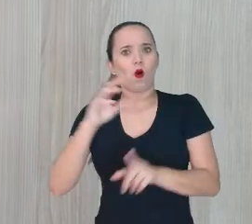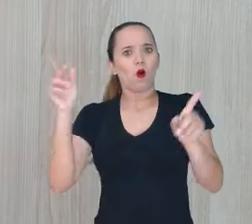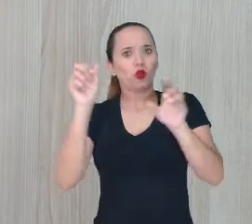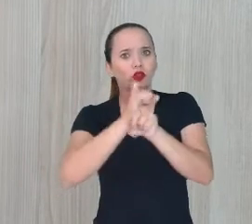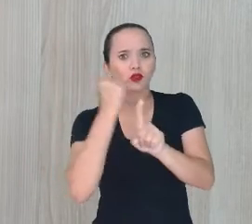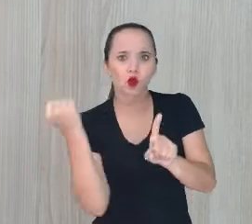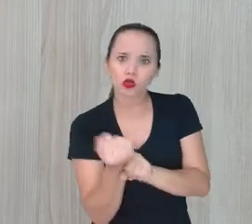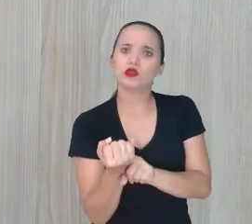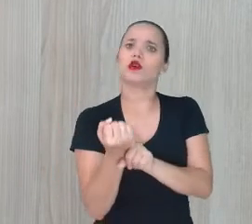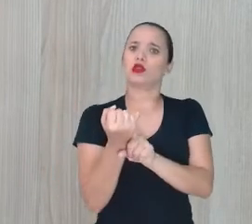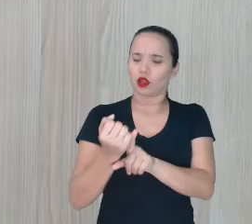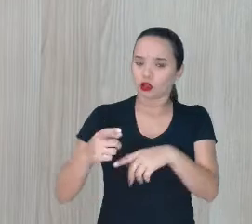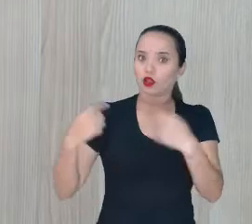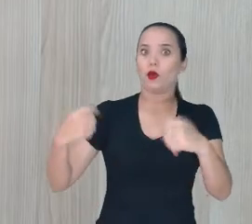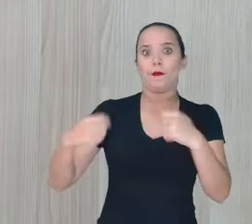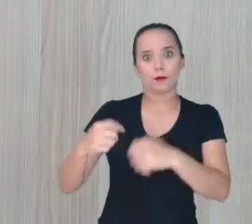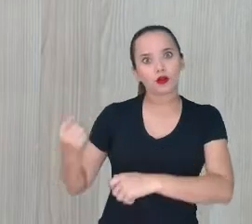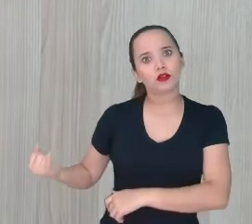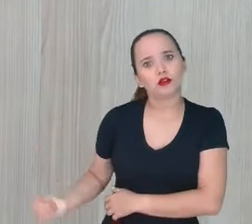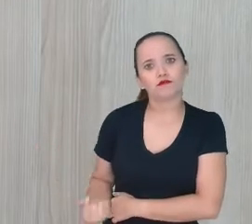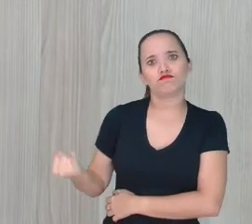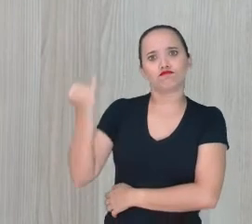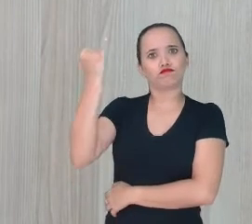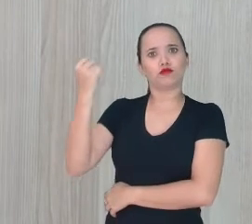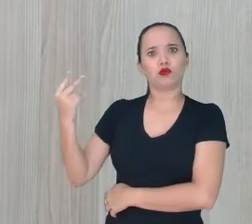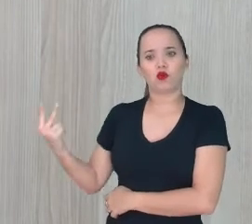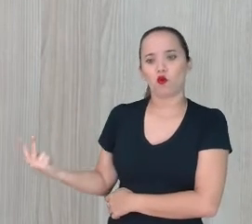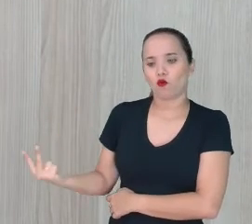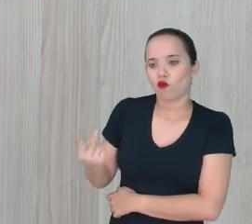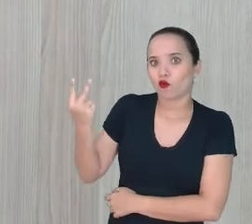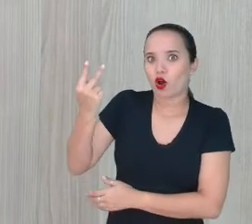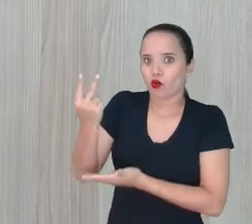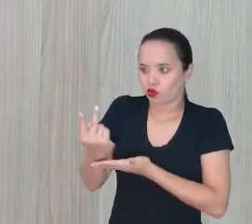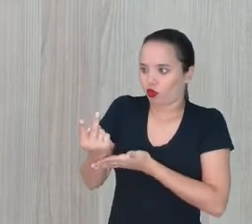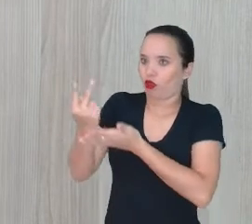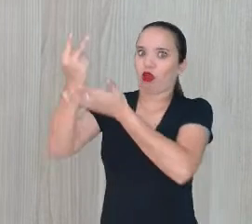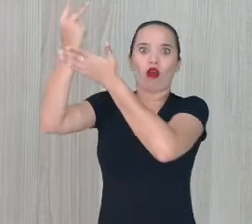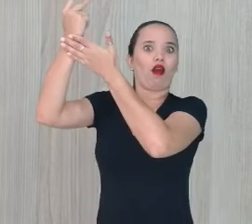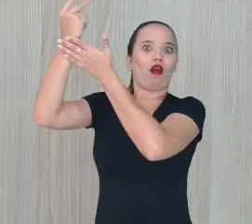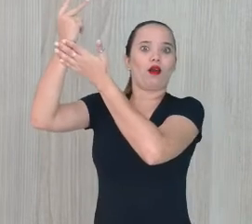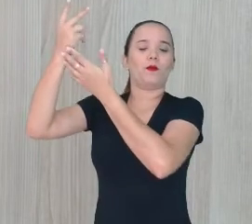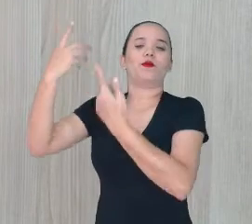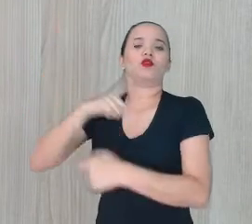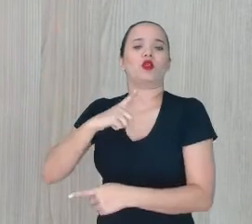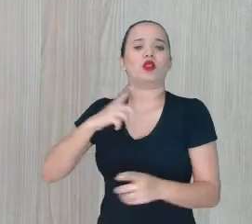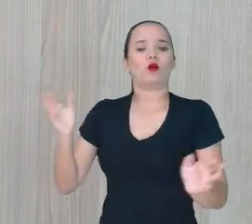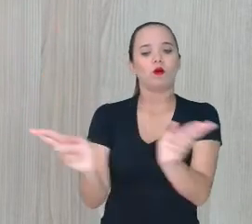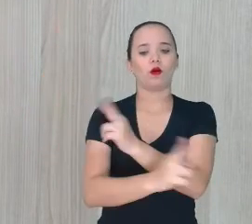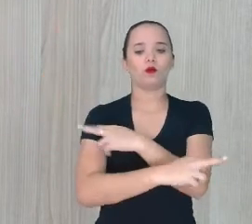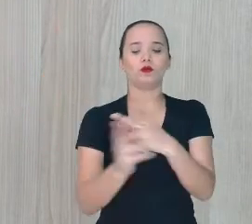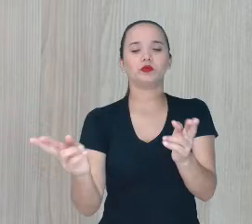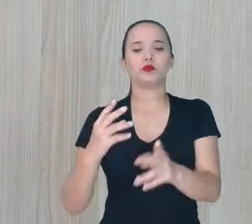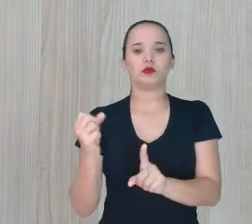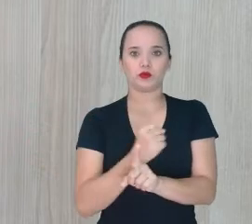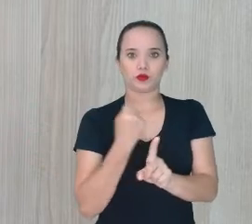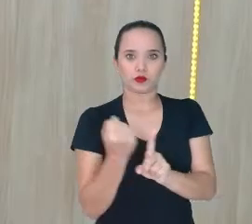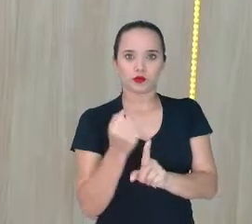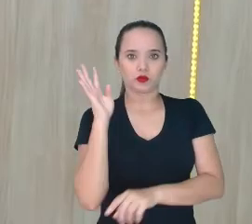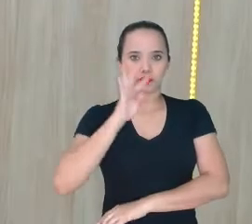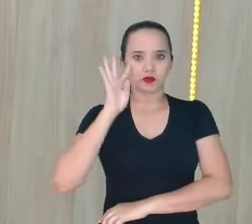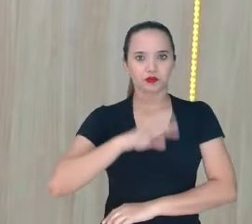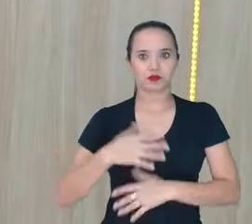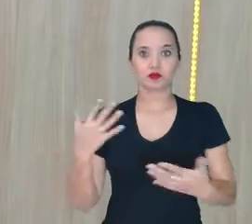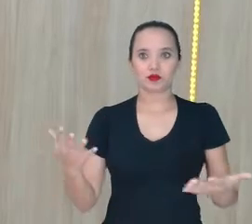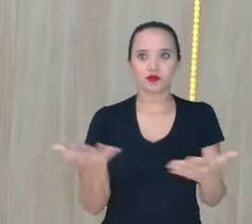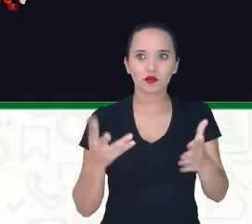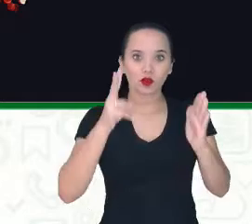Esse valor Lá em cima Primeiramente Para que a gente Possa ter uma interação Social Bem bacana Lê comigo aí Na